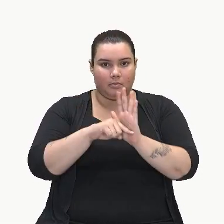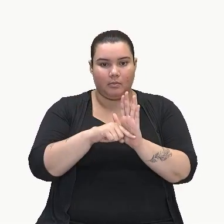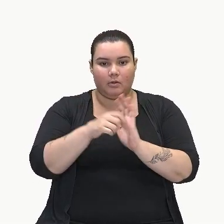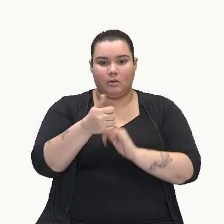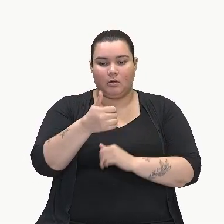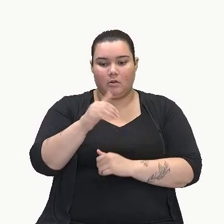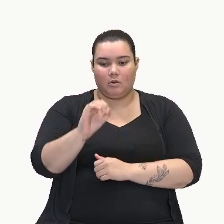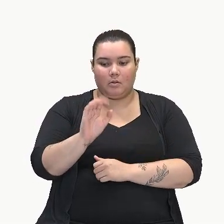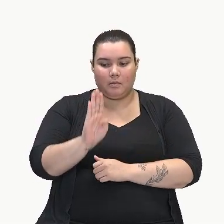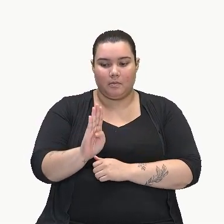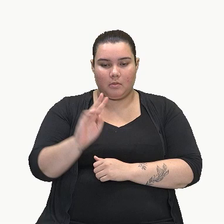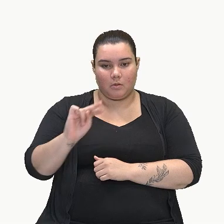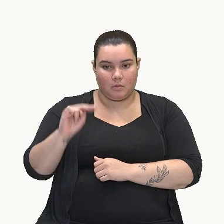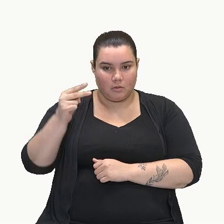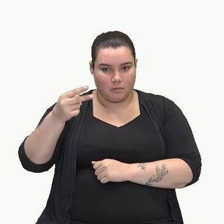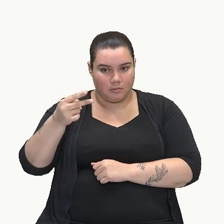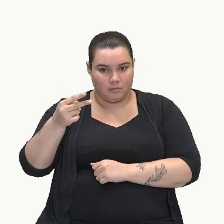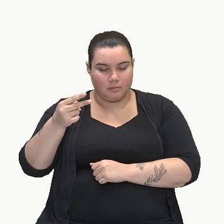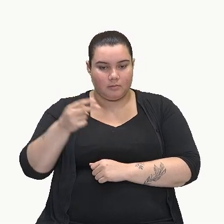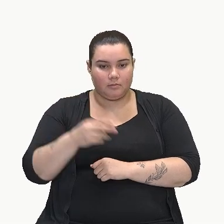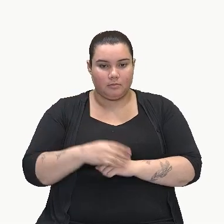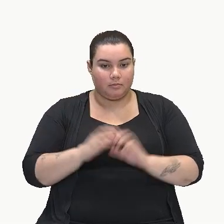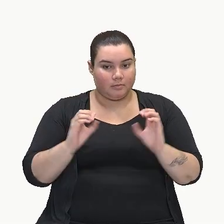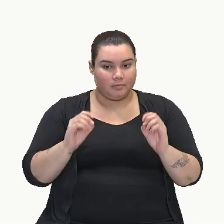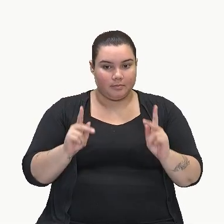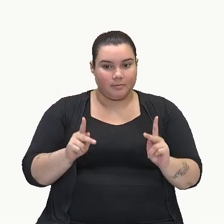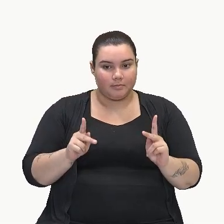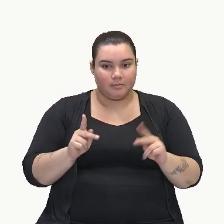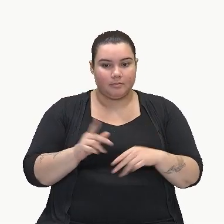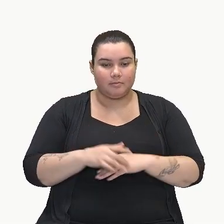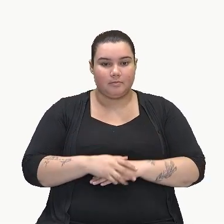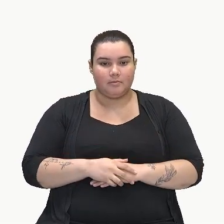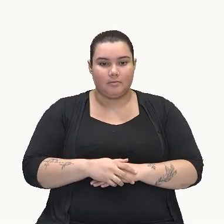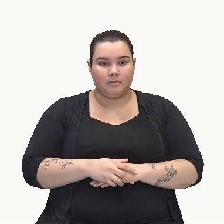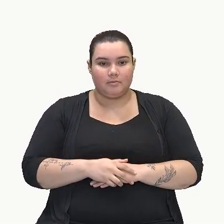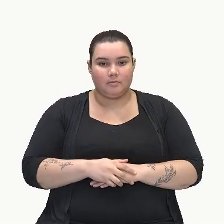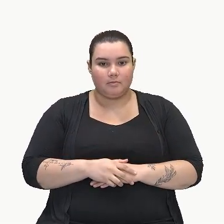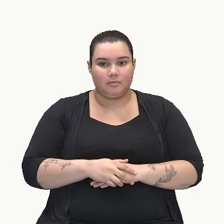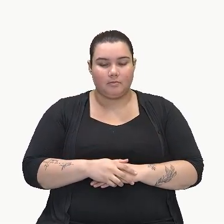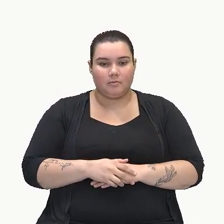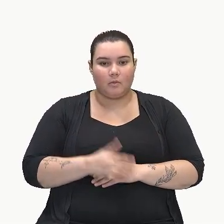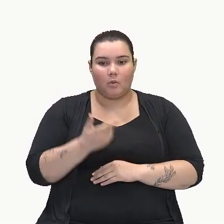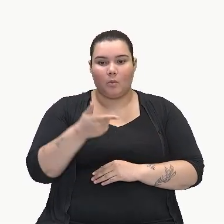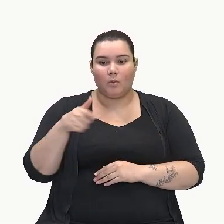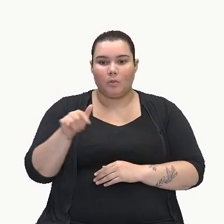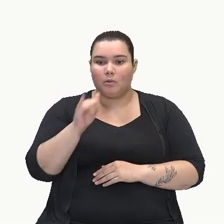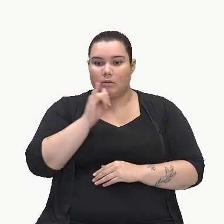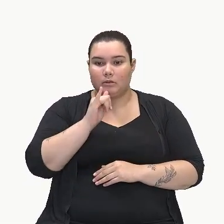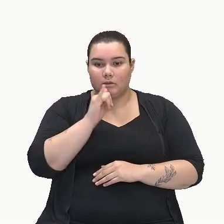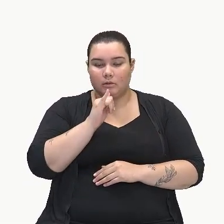10B². Ok? Vamos aqui dar uma olhadinha em mais um exemplo.